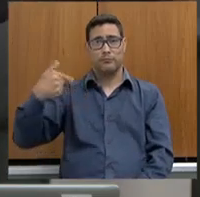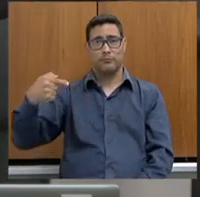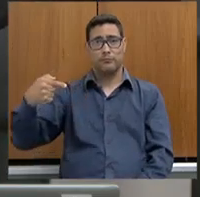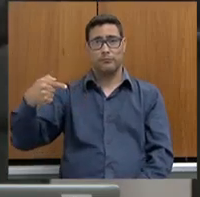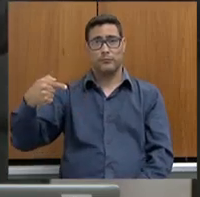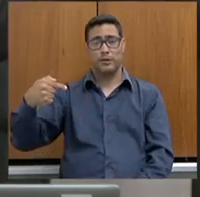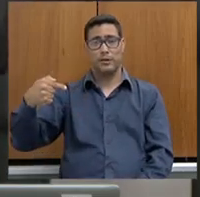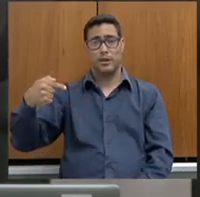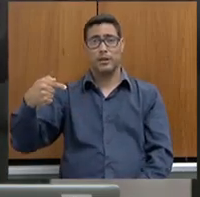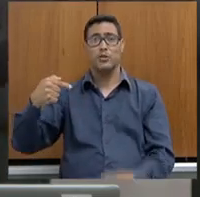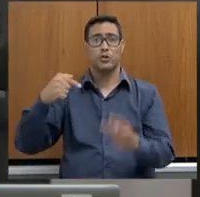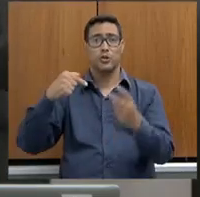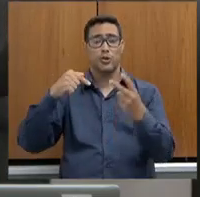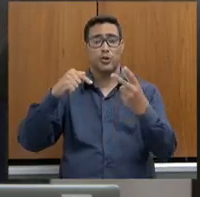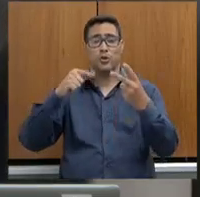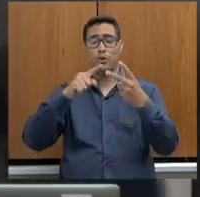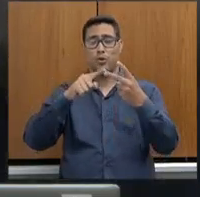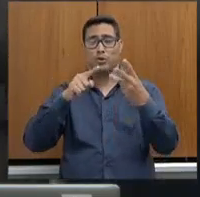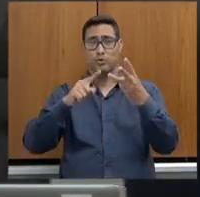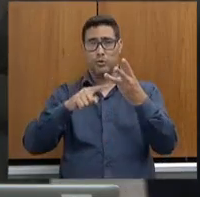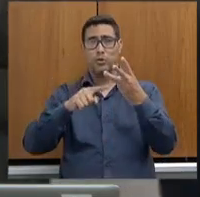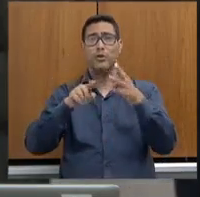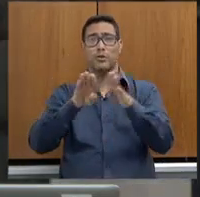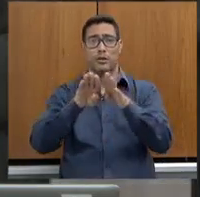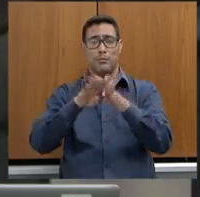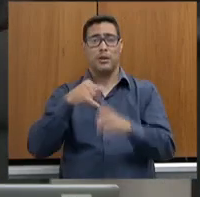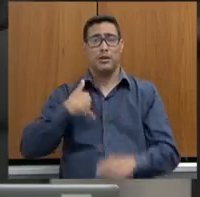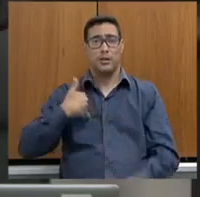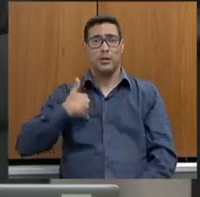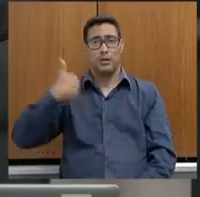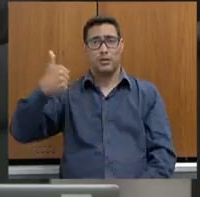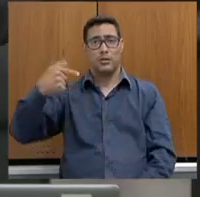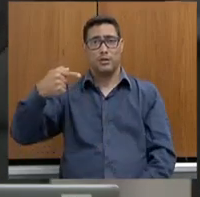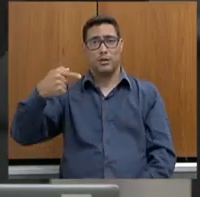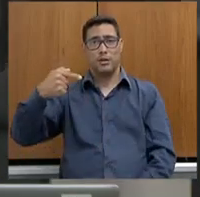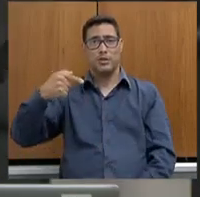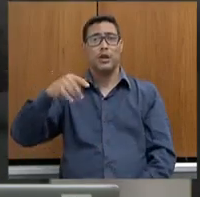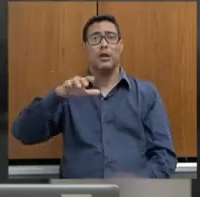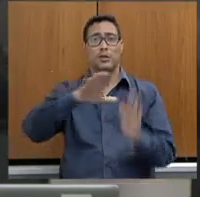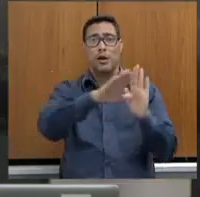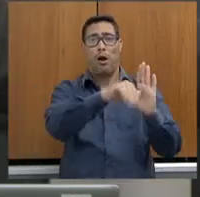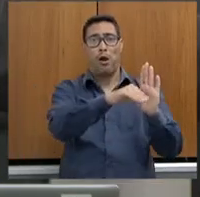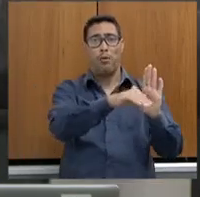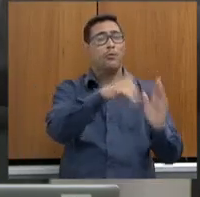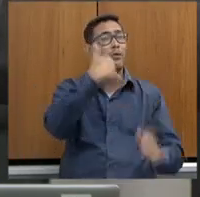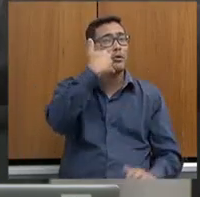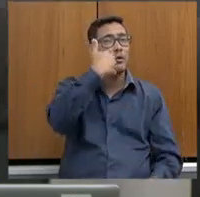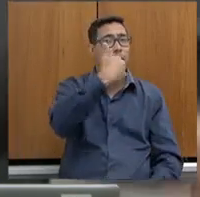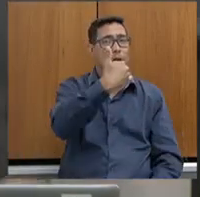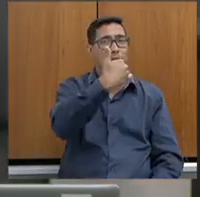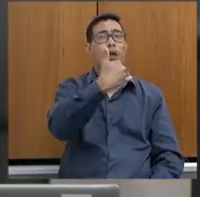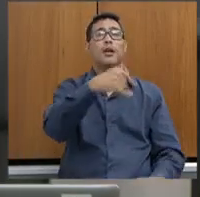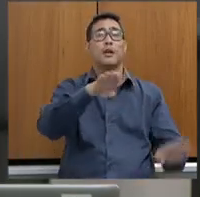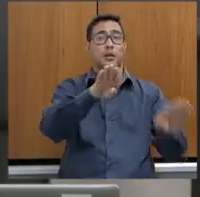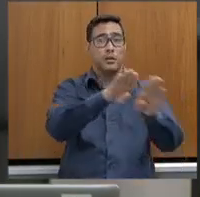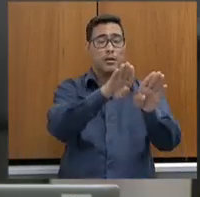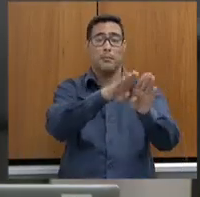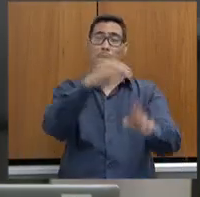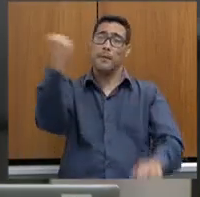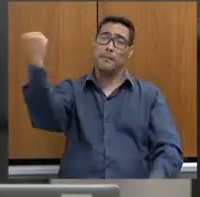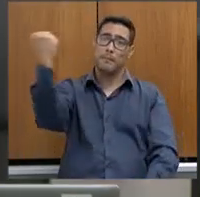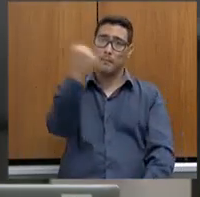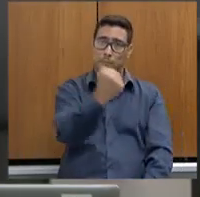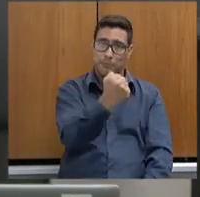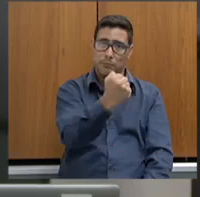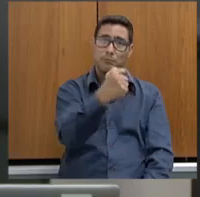que outros dois menores de 17 anos levaram o seu celular e cometeram latrocínio, ela lê uma carta aqui nesta